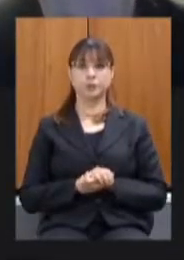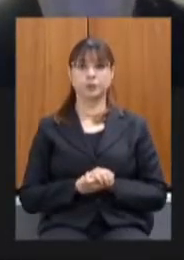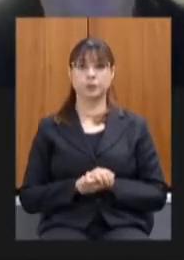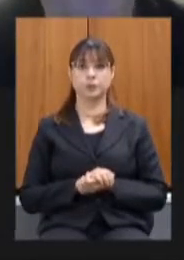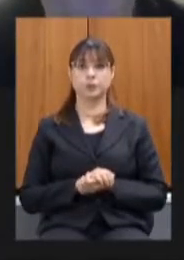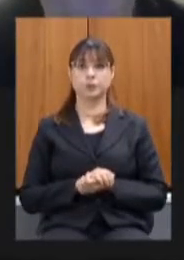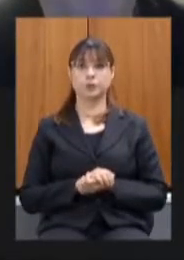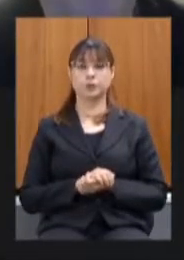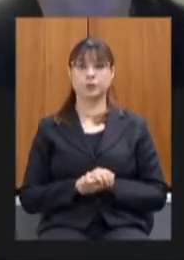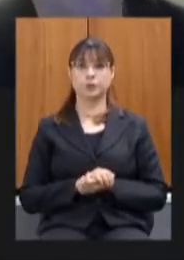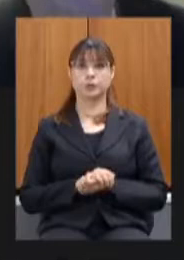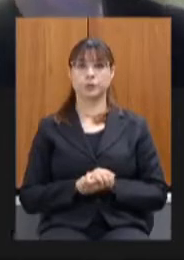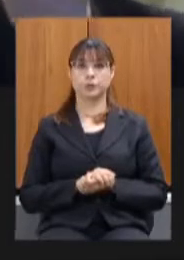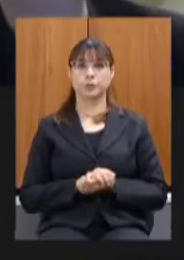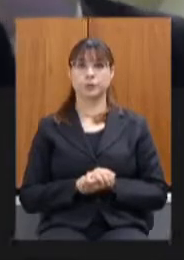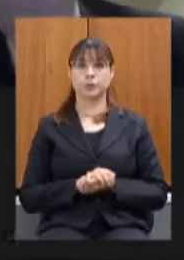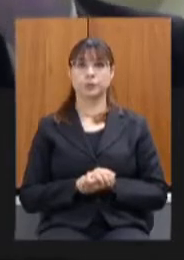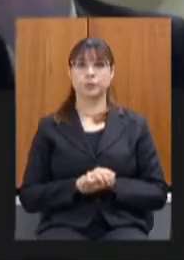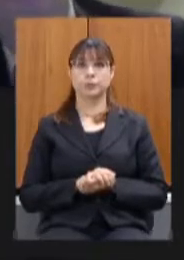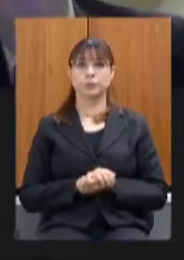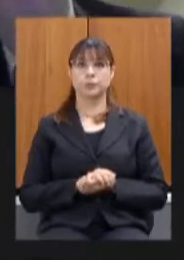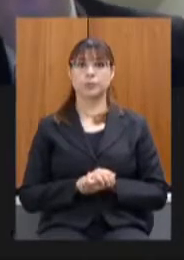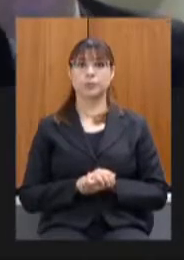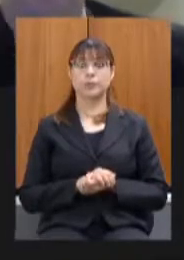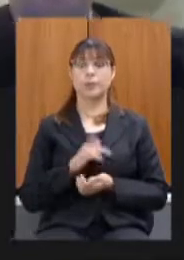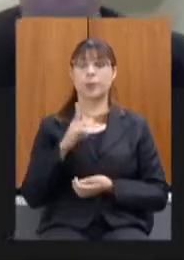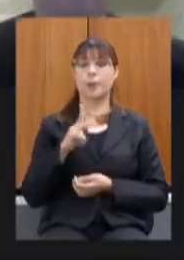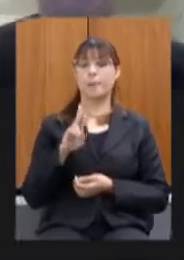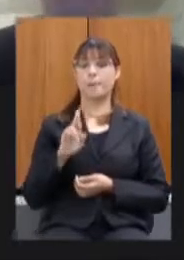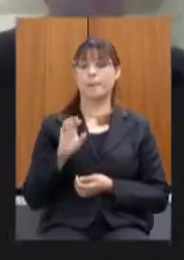próximo sobre a Prodeng